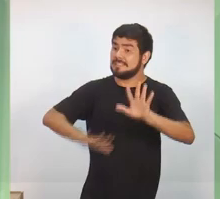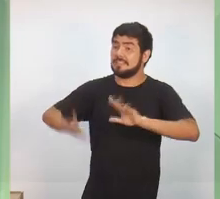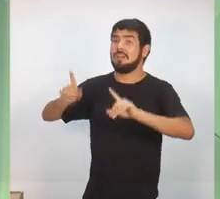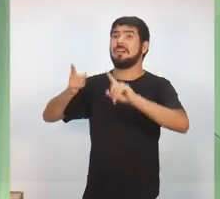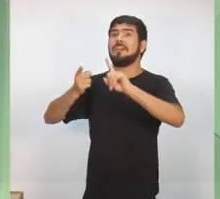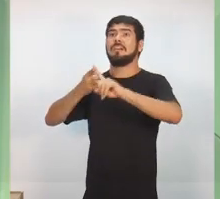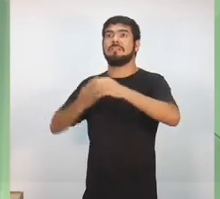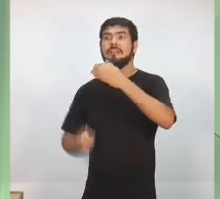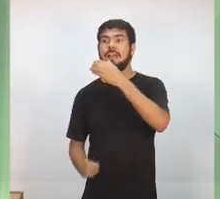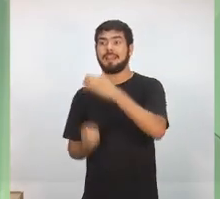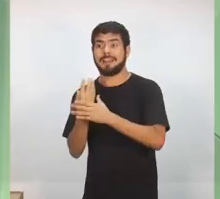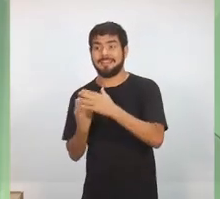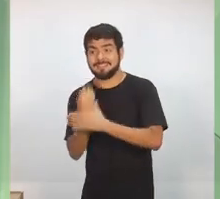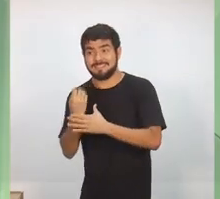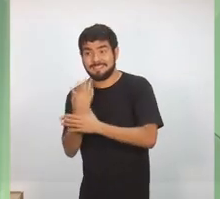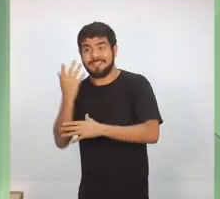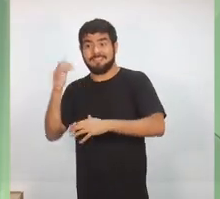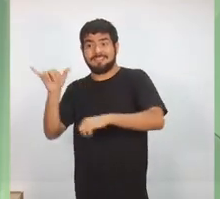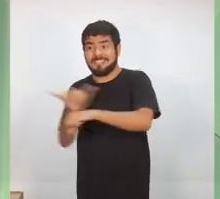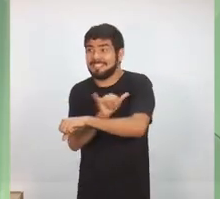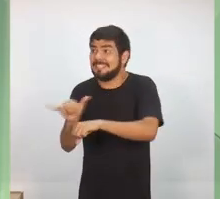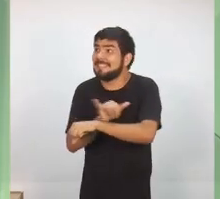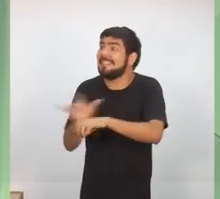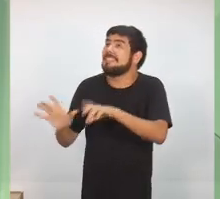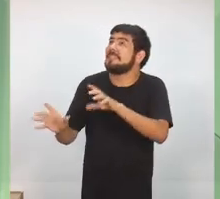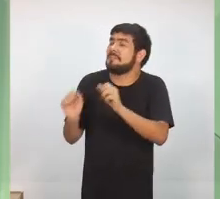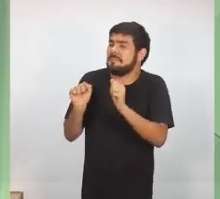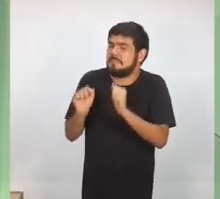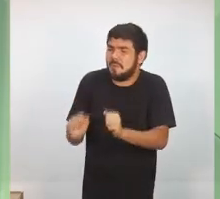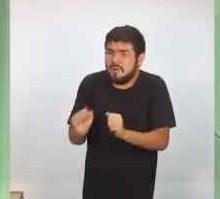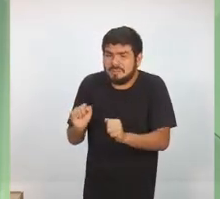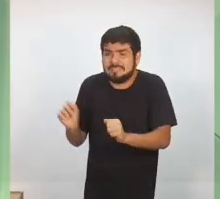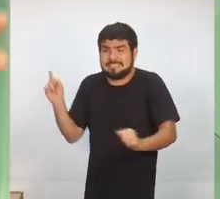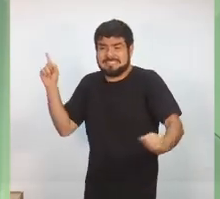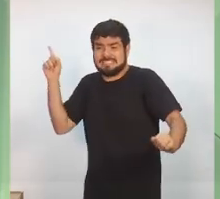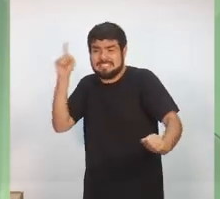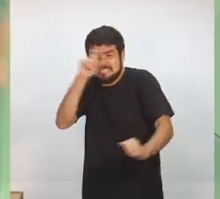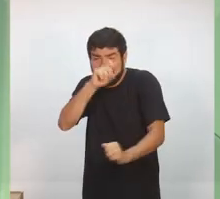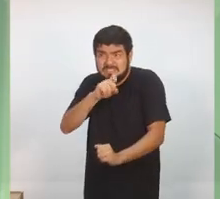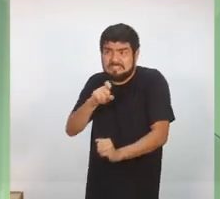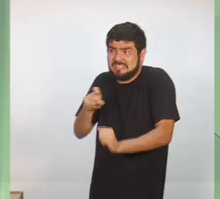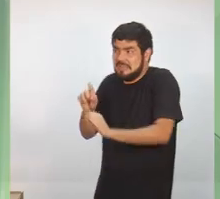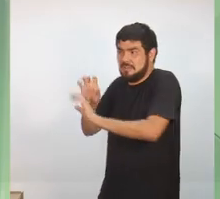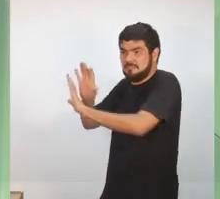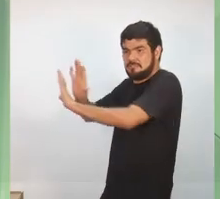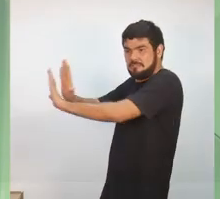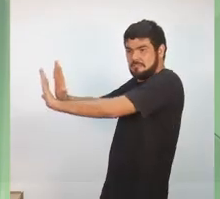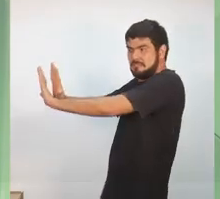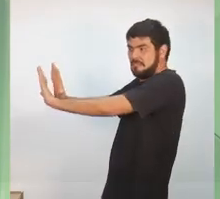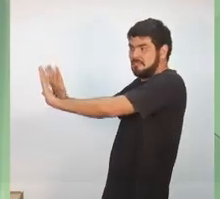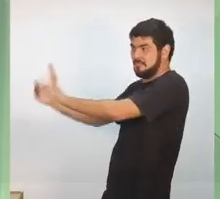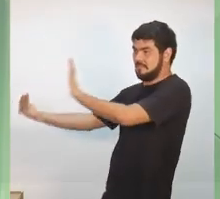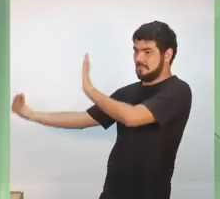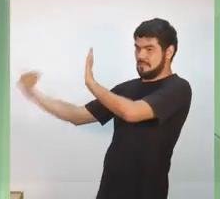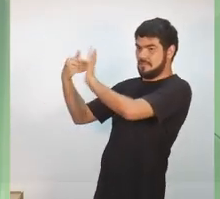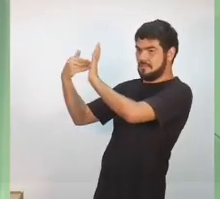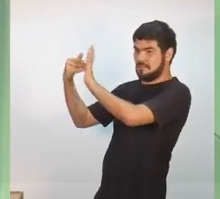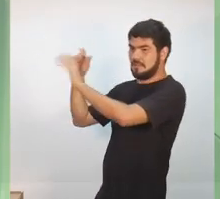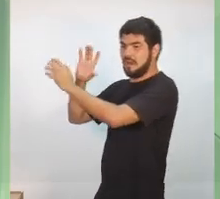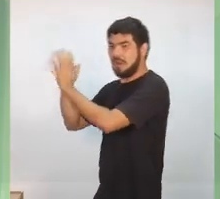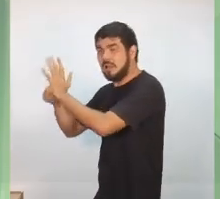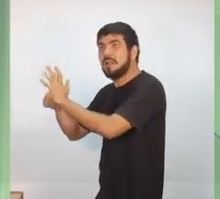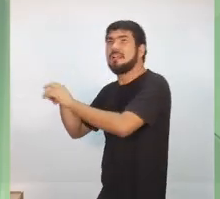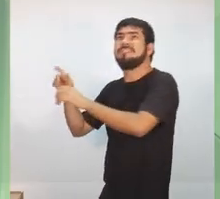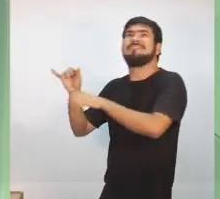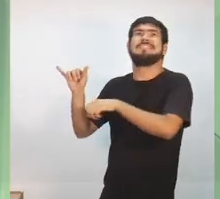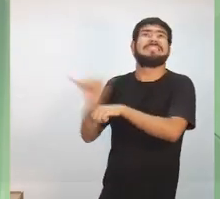criação de mecanismos que possam dificultar a ação da marginalidade, vai a criação de